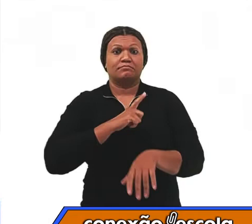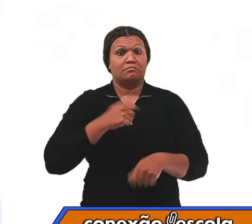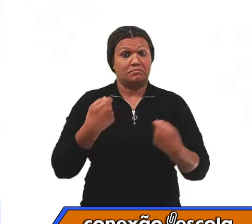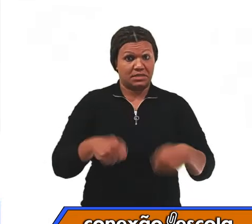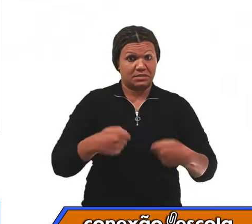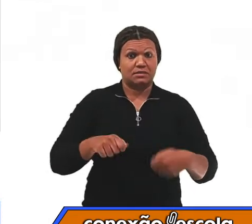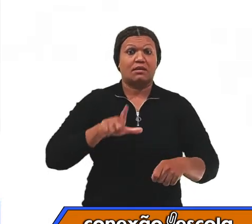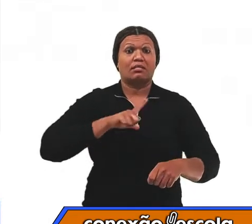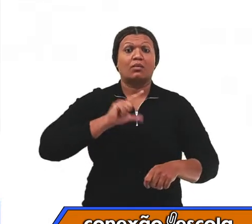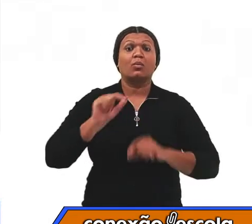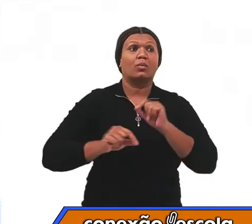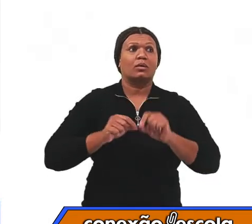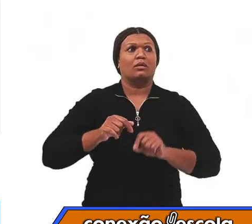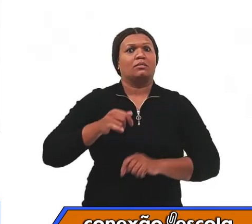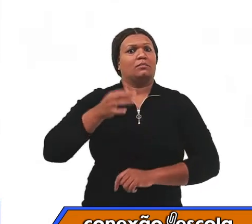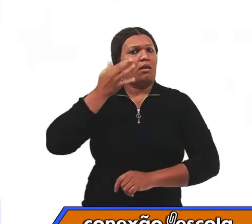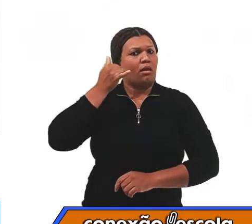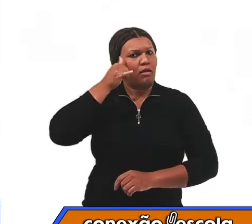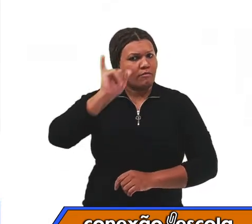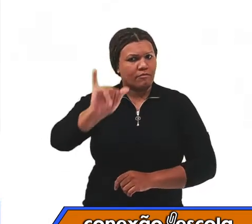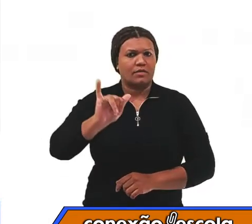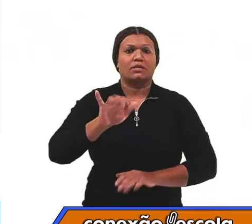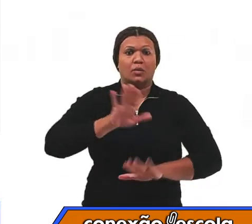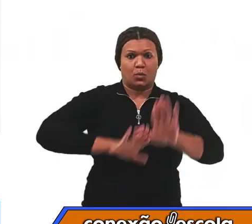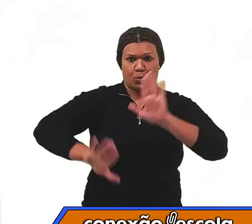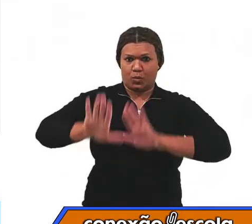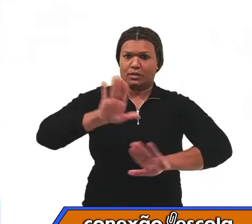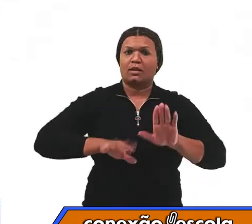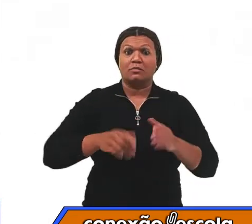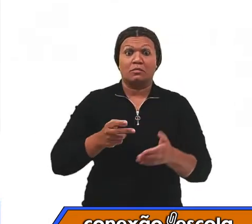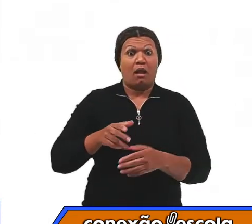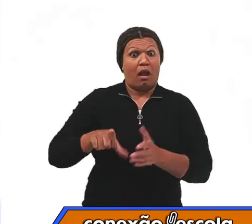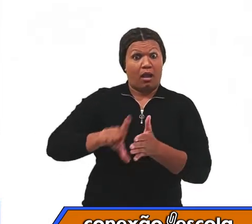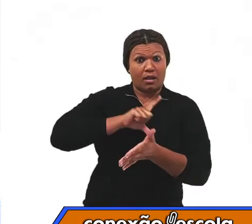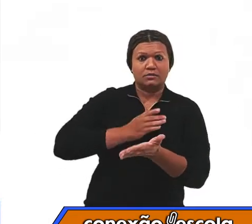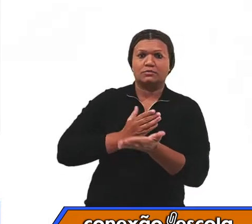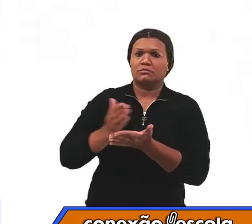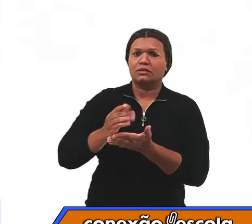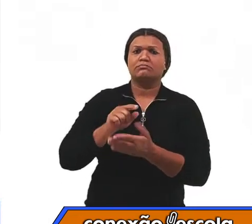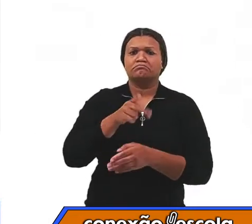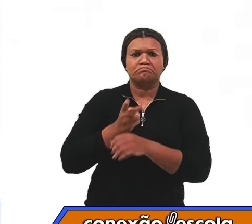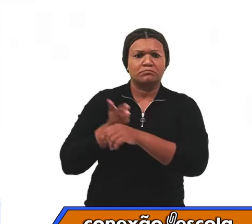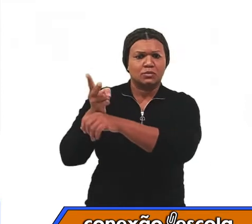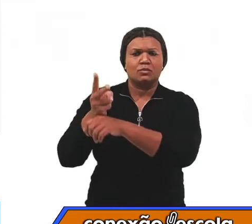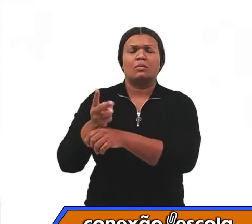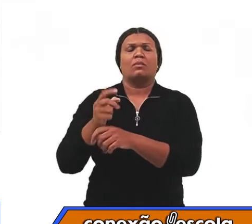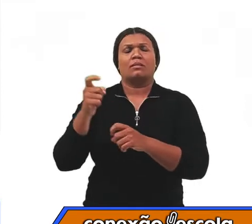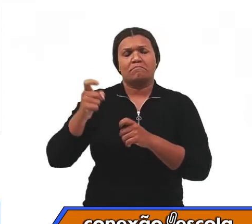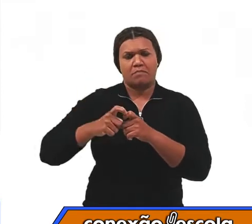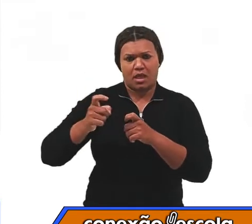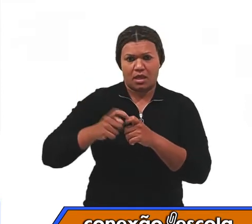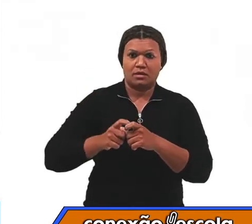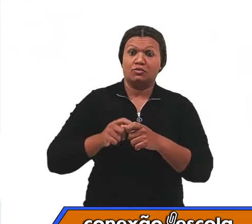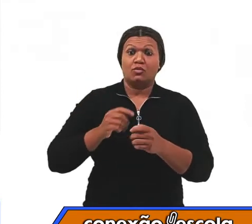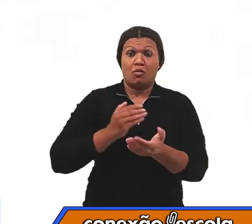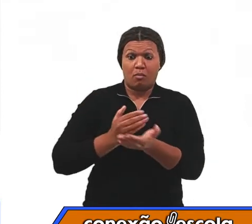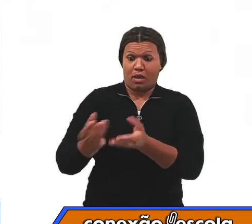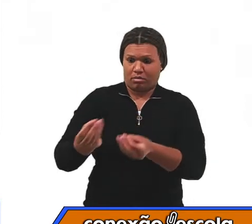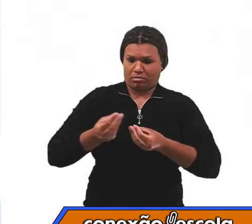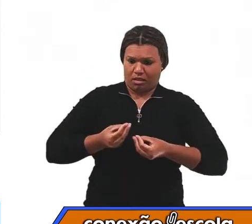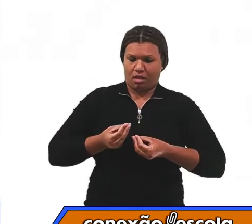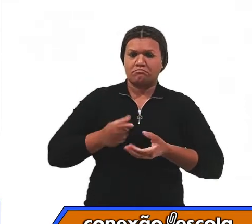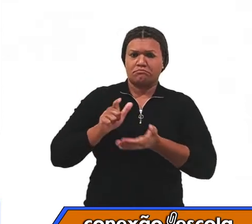cuidados e recomendações. Procure um médico e só faça exercícios com orientações de um profissional de educação física.